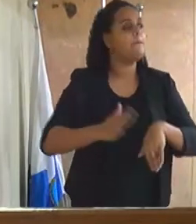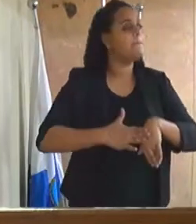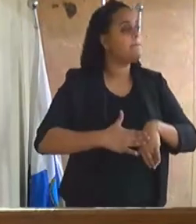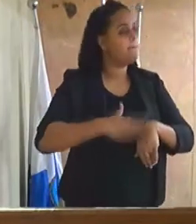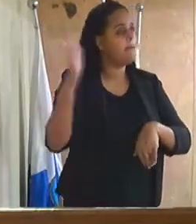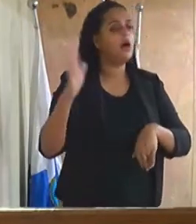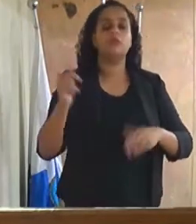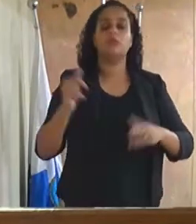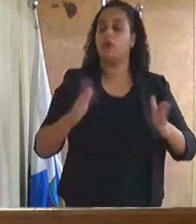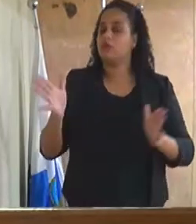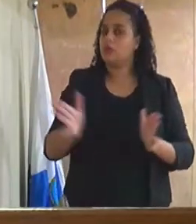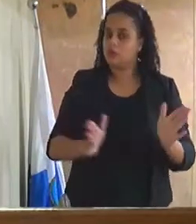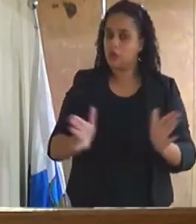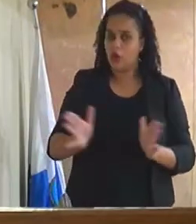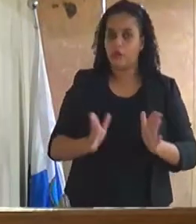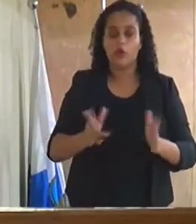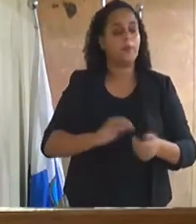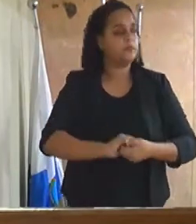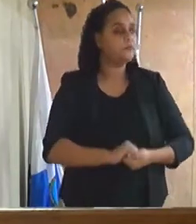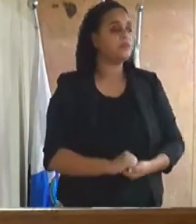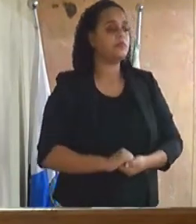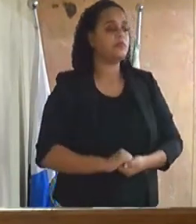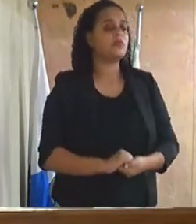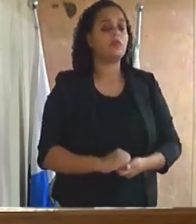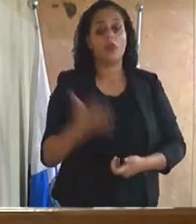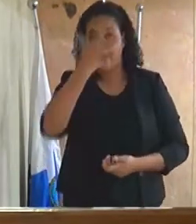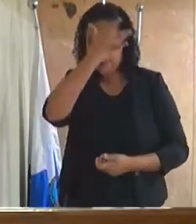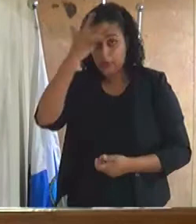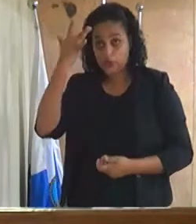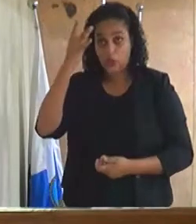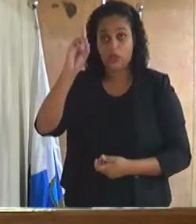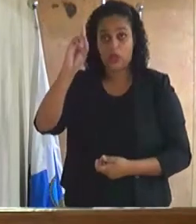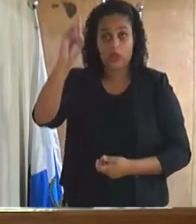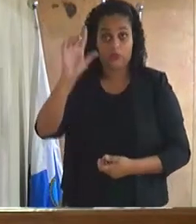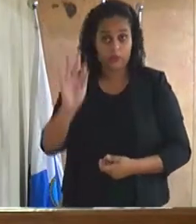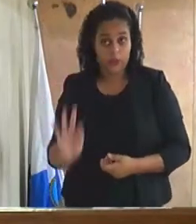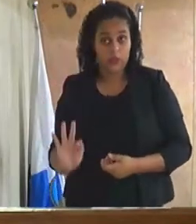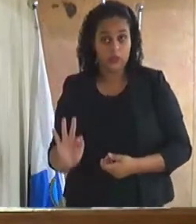mais acessível para as pessoas com deficiência.